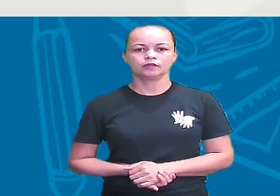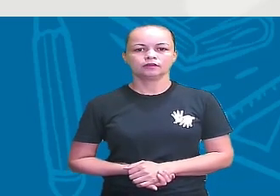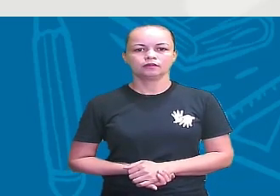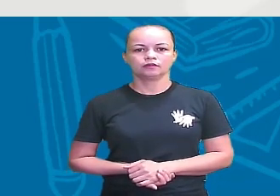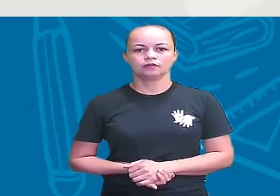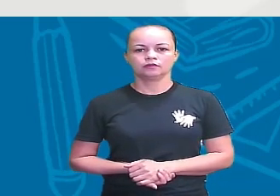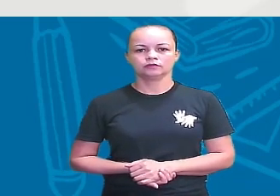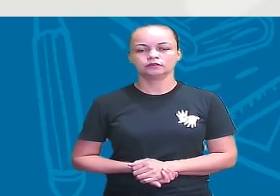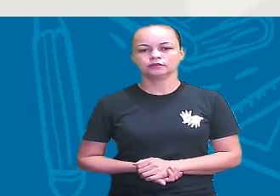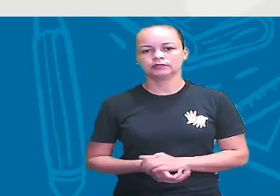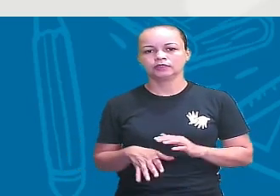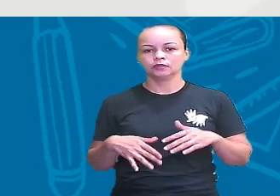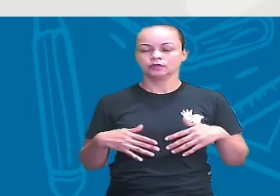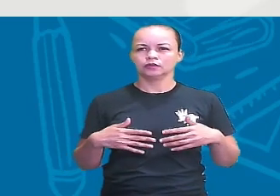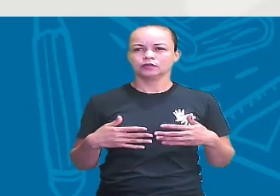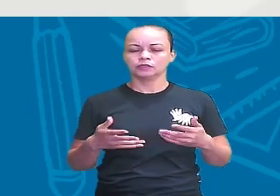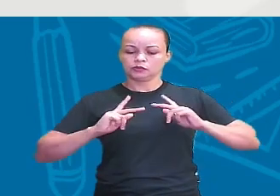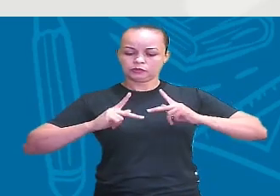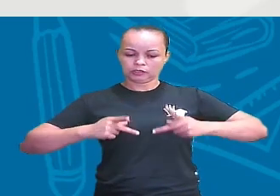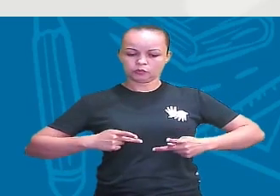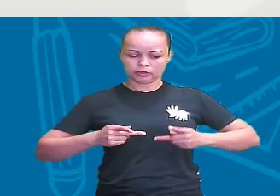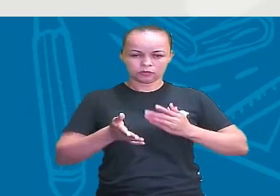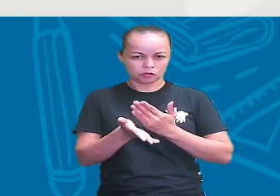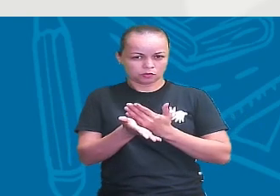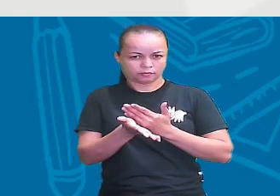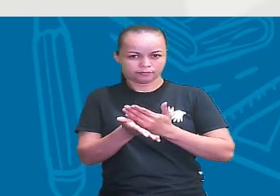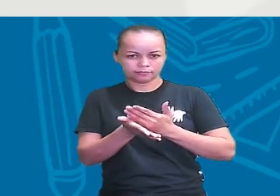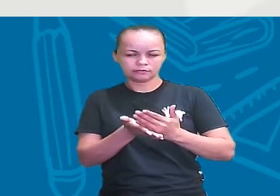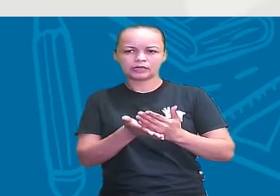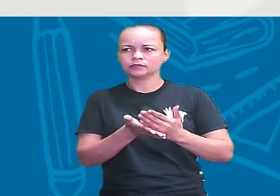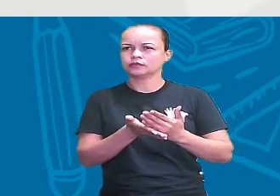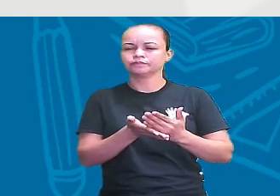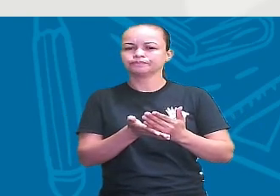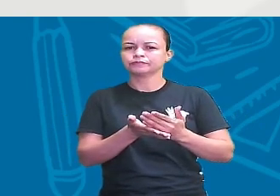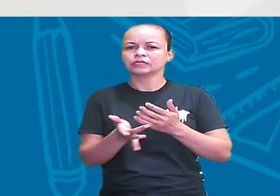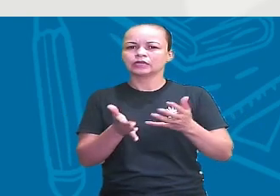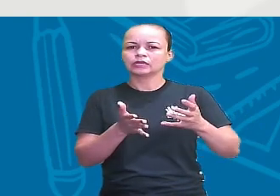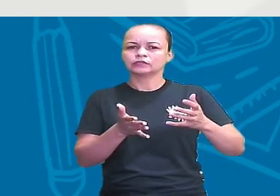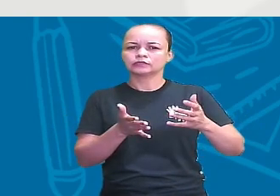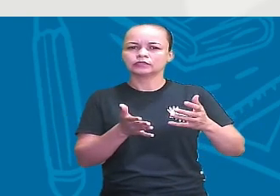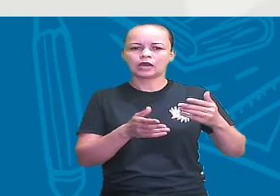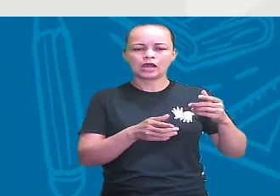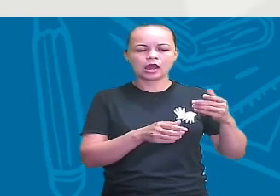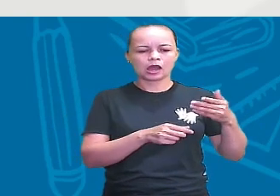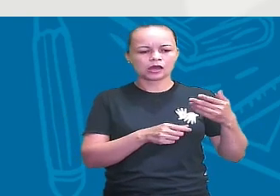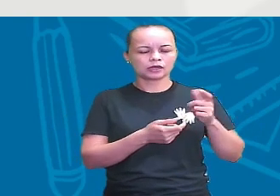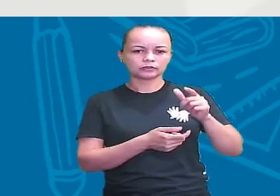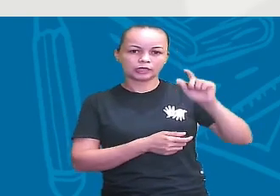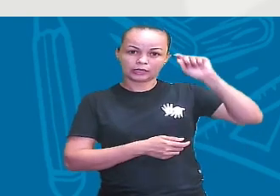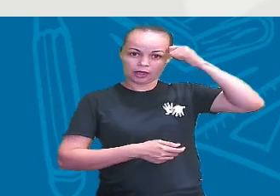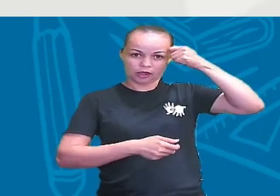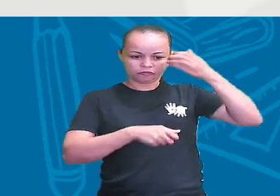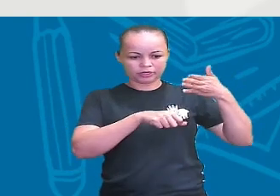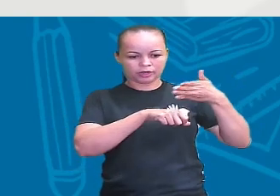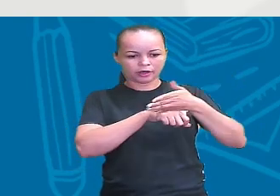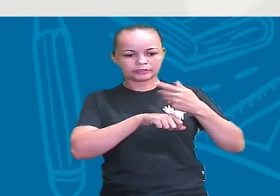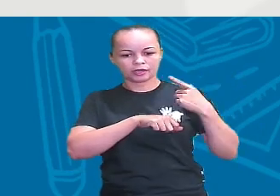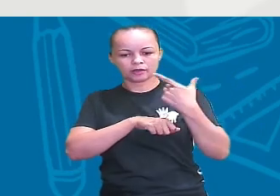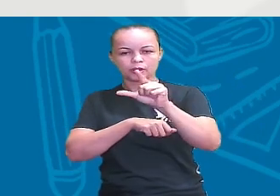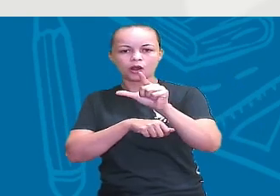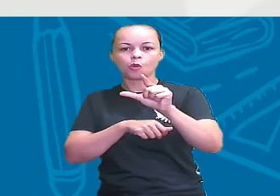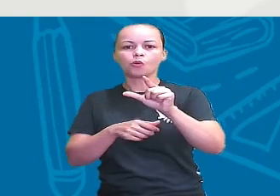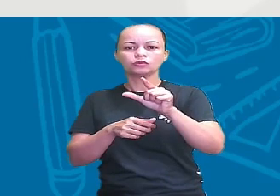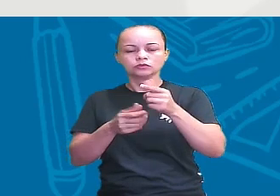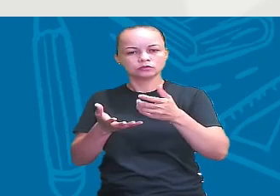Então, quando o ser humano, ele começa lá a sair de África, a ir para outros continentes, né? Ele começa a